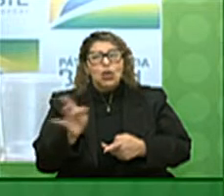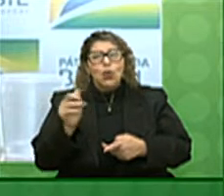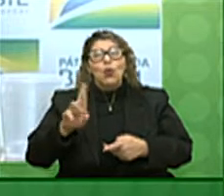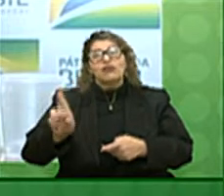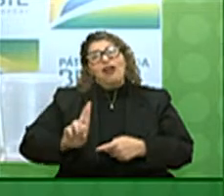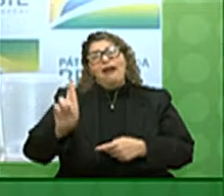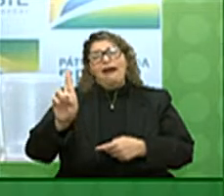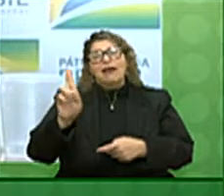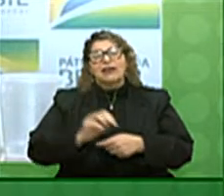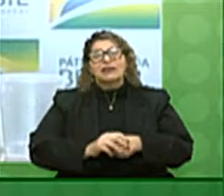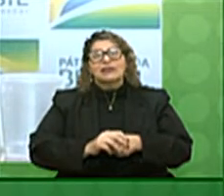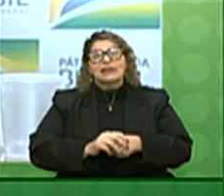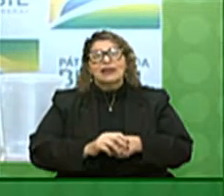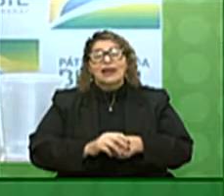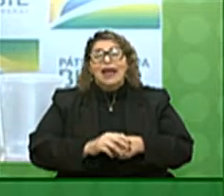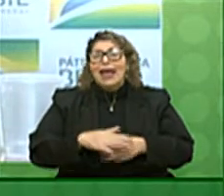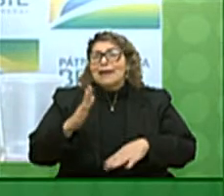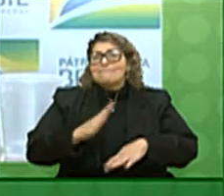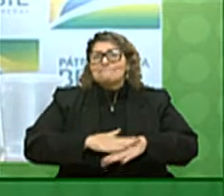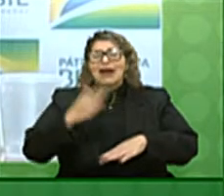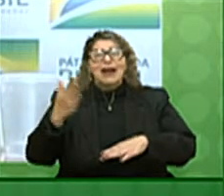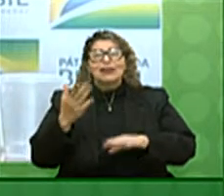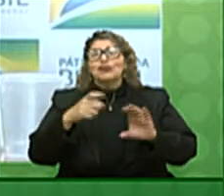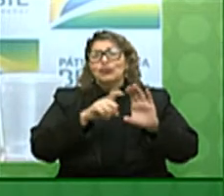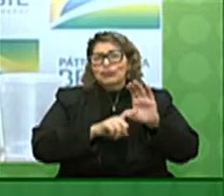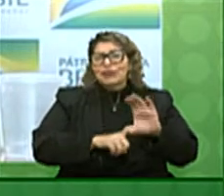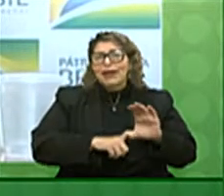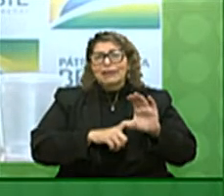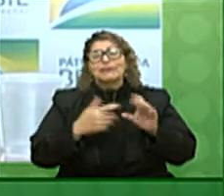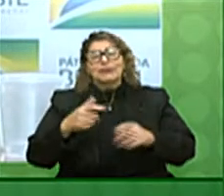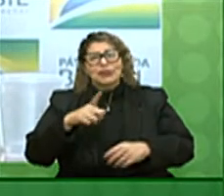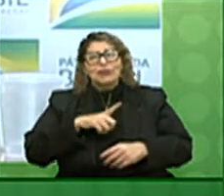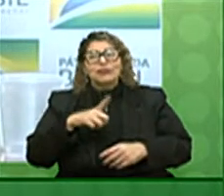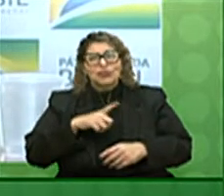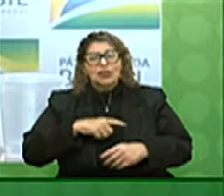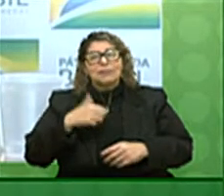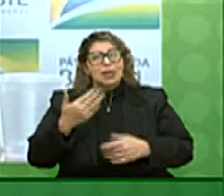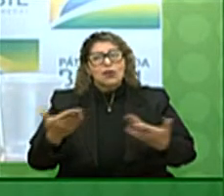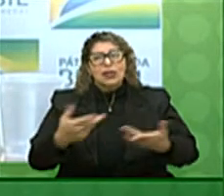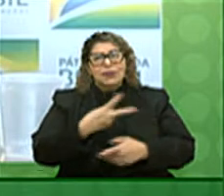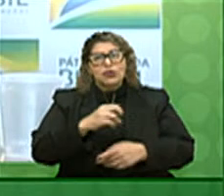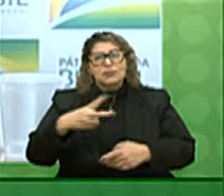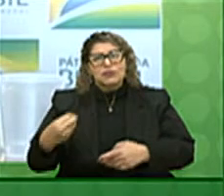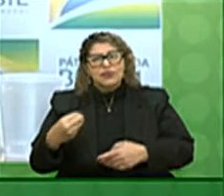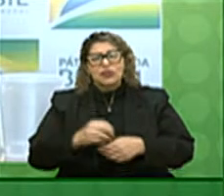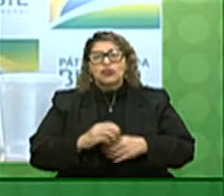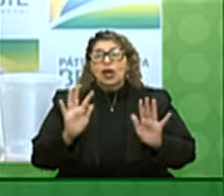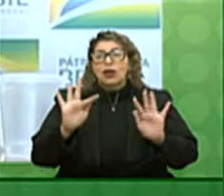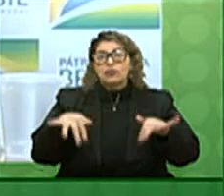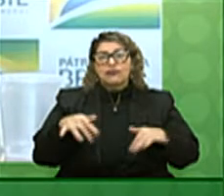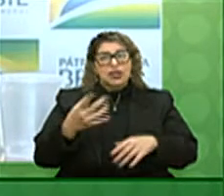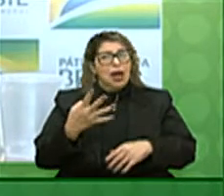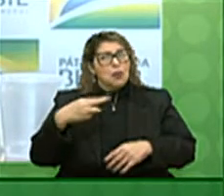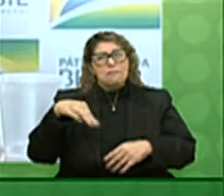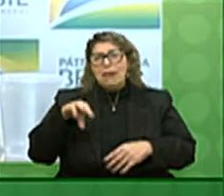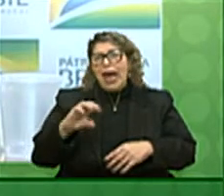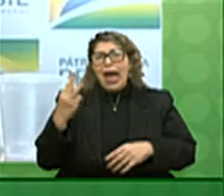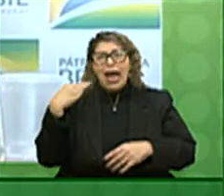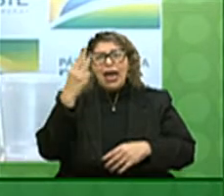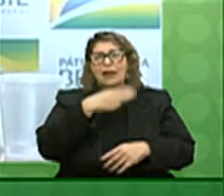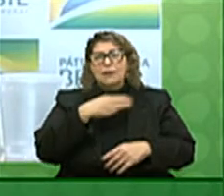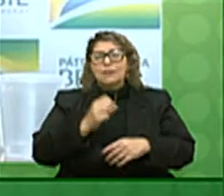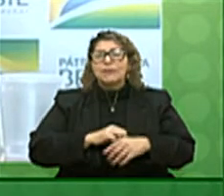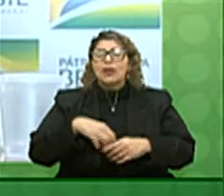o dobro do déficit que nós tínhamos previsto para esse ano. Também, no final de maio, o presidente Bolsonaro